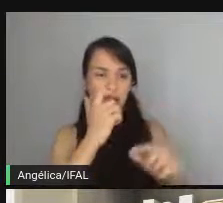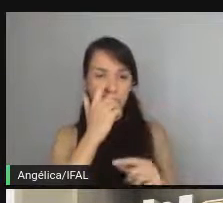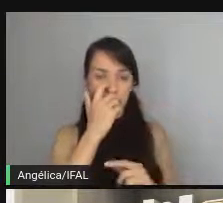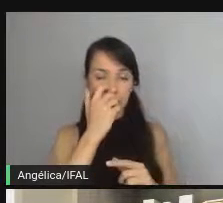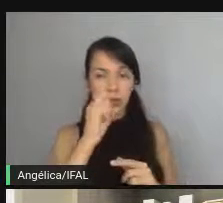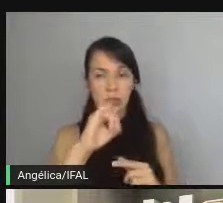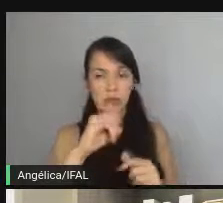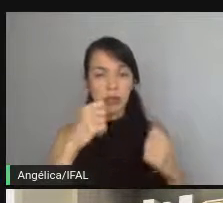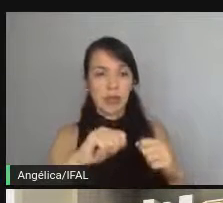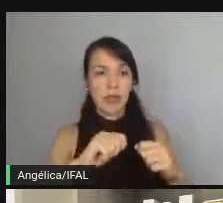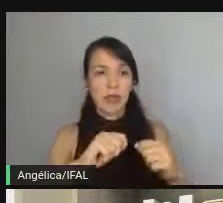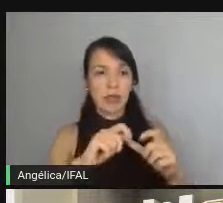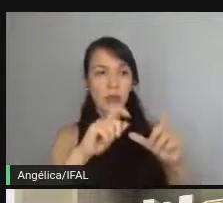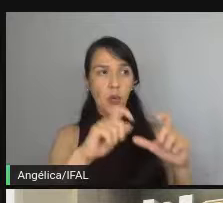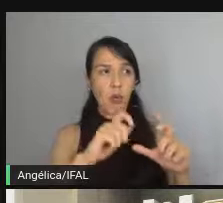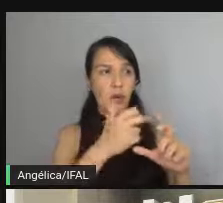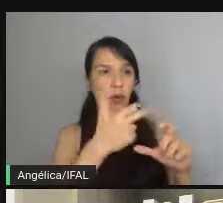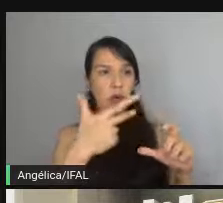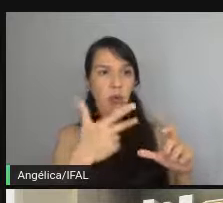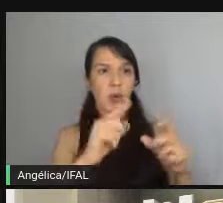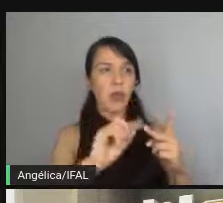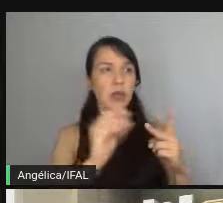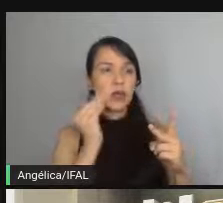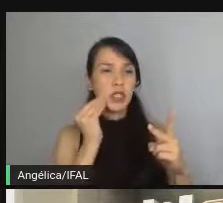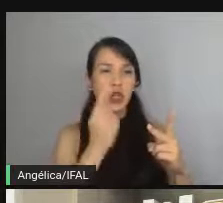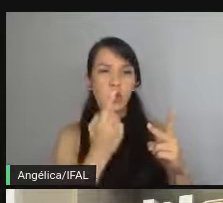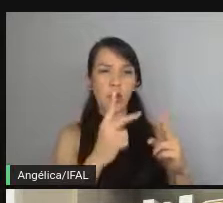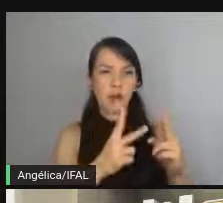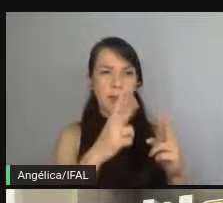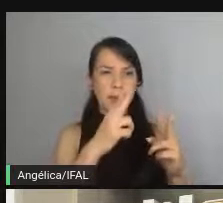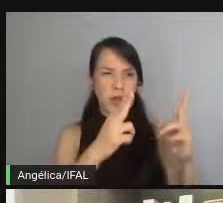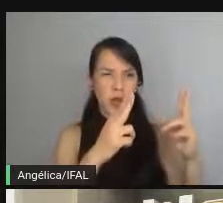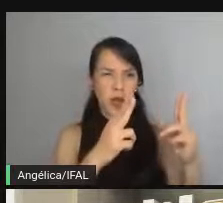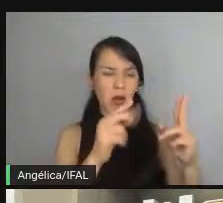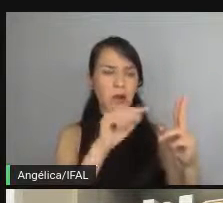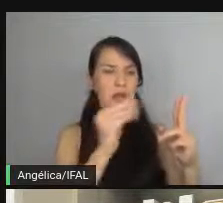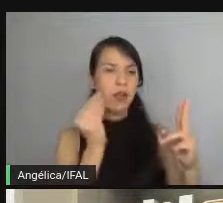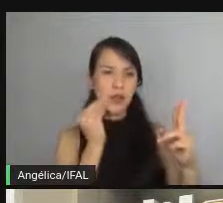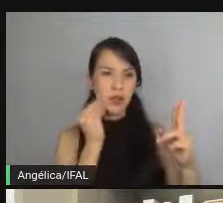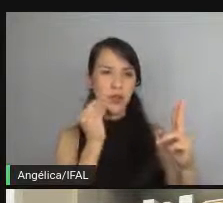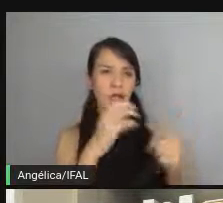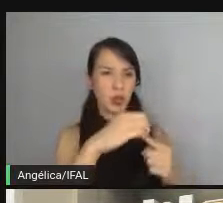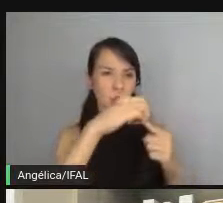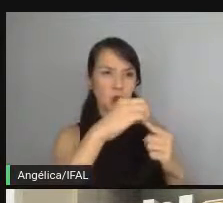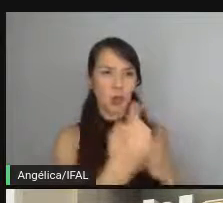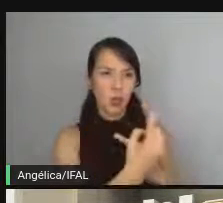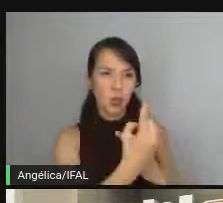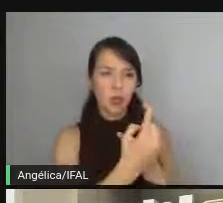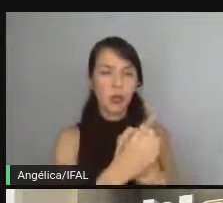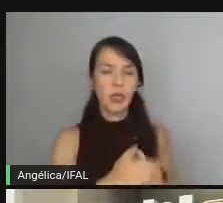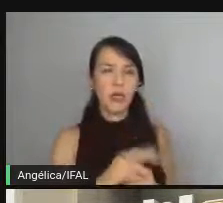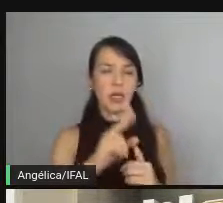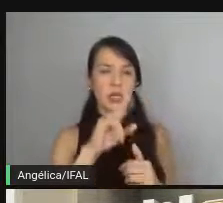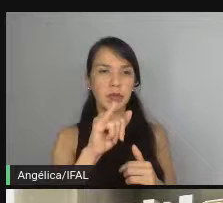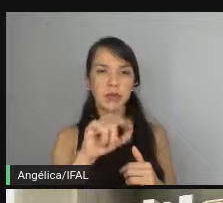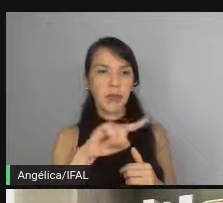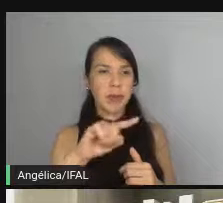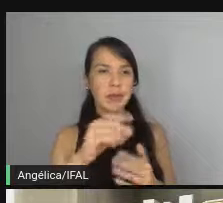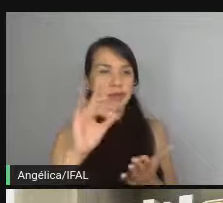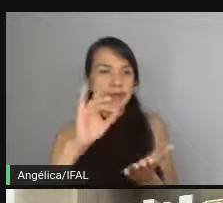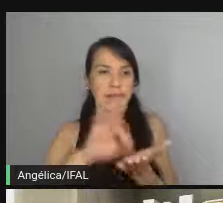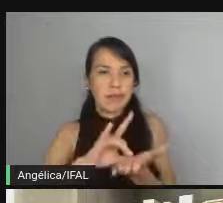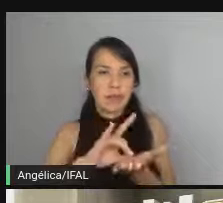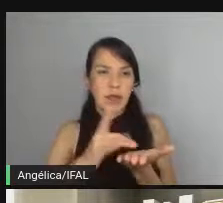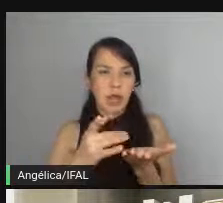precisa mocar alguma coisa, se você precisa testar só um pedaço do código, você faz unitariamente. Ele não vai precisar validar